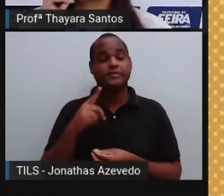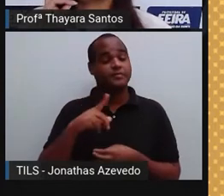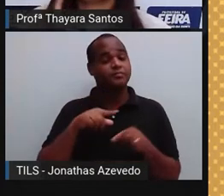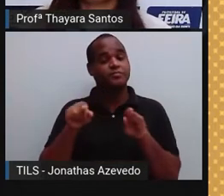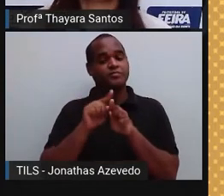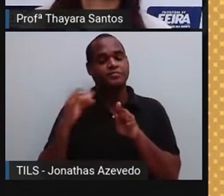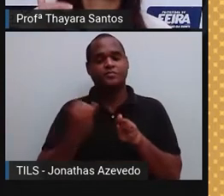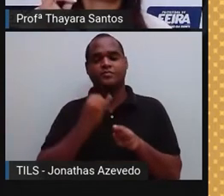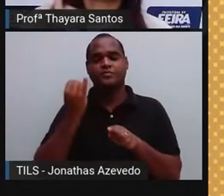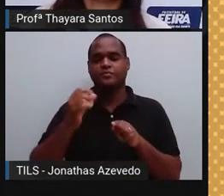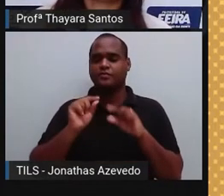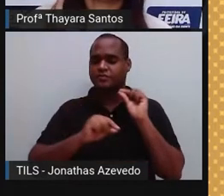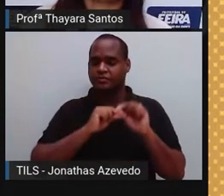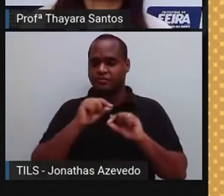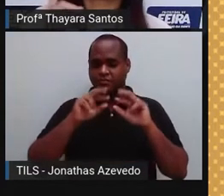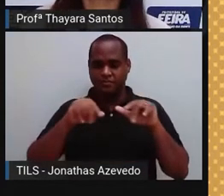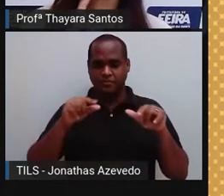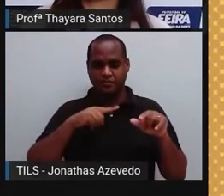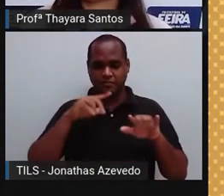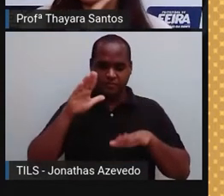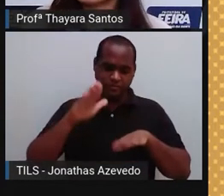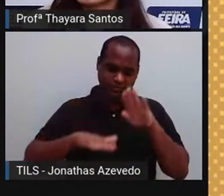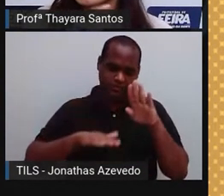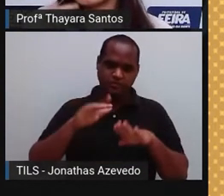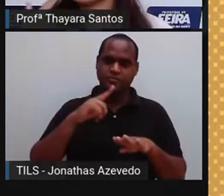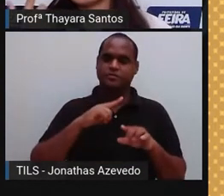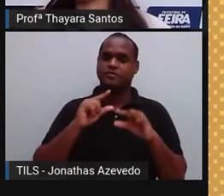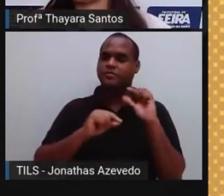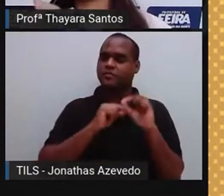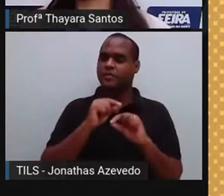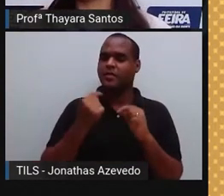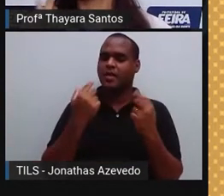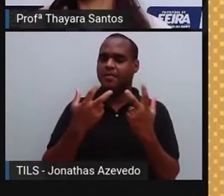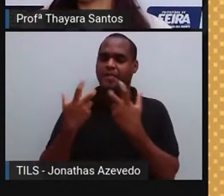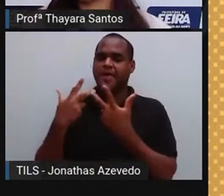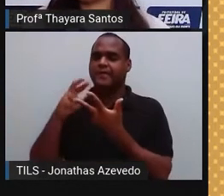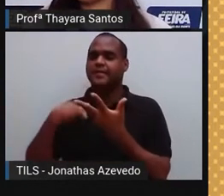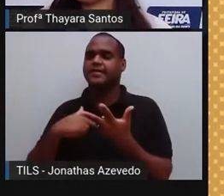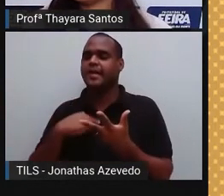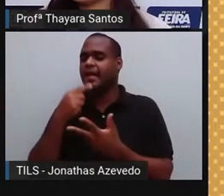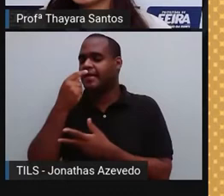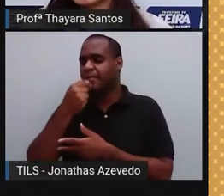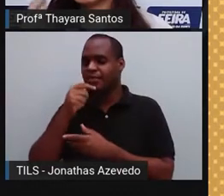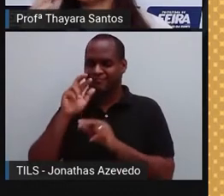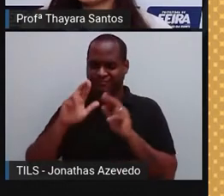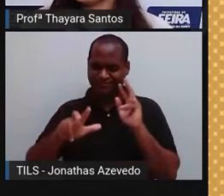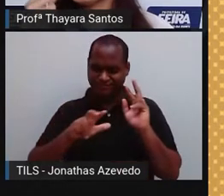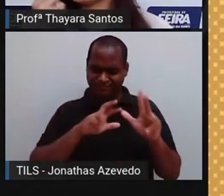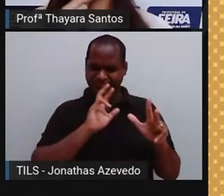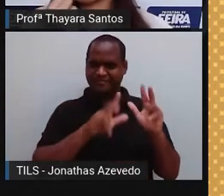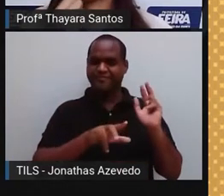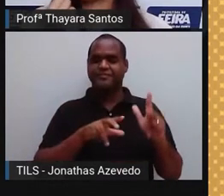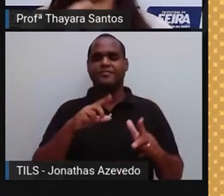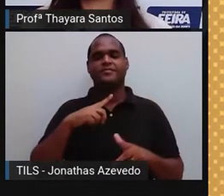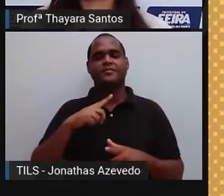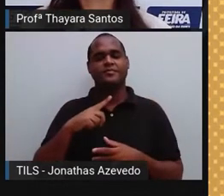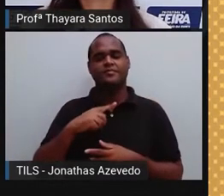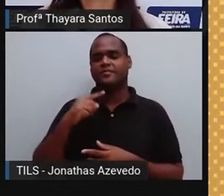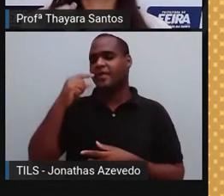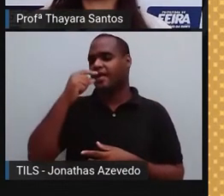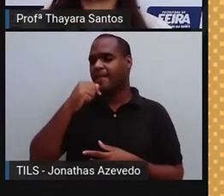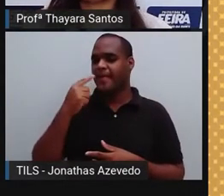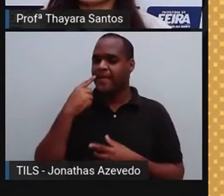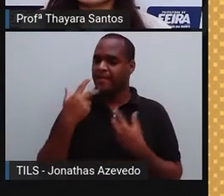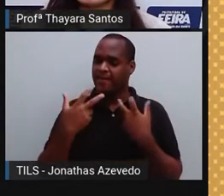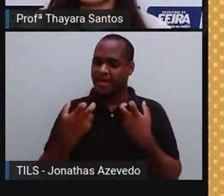é que, a depender de onde está a papila, ela percebe um sabor diferente no alimento. Então, as papilas que estão mais na